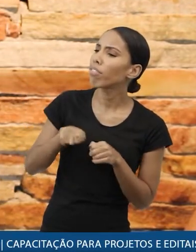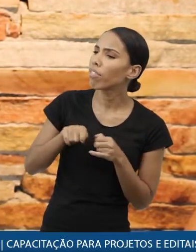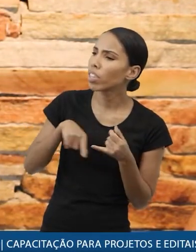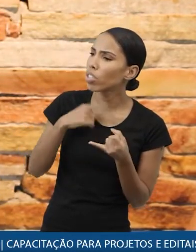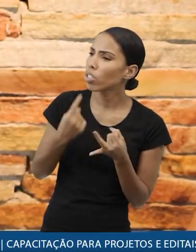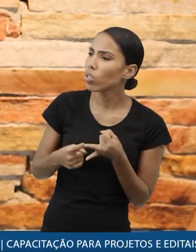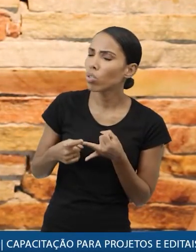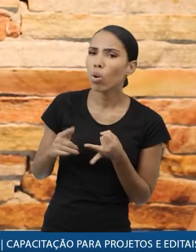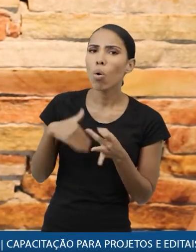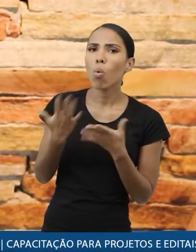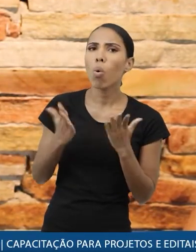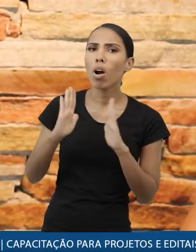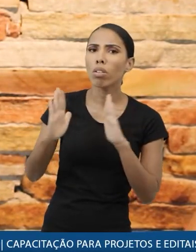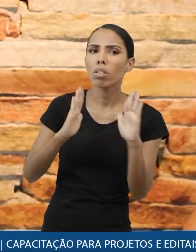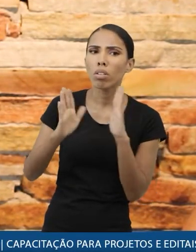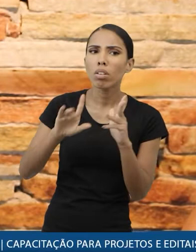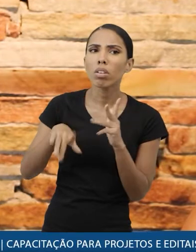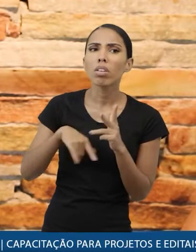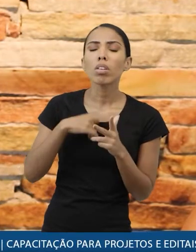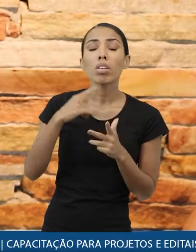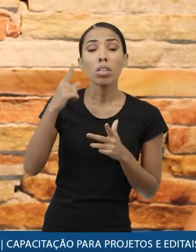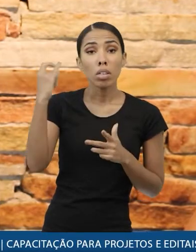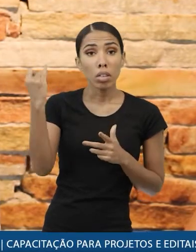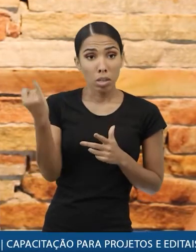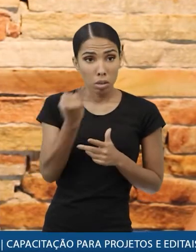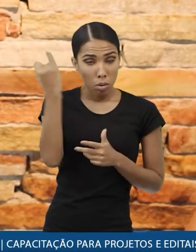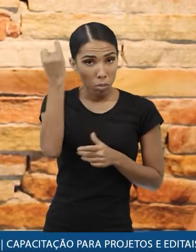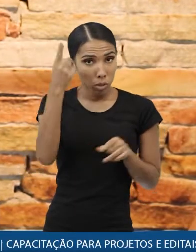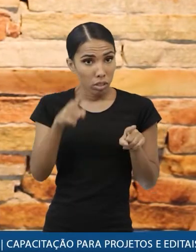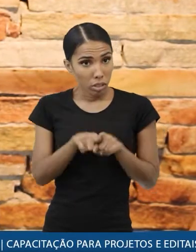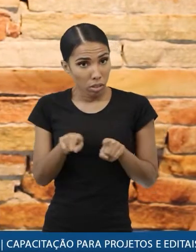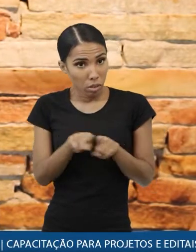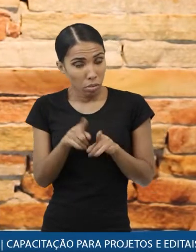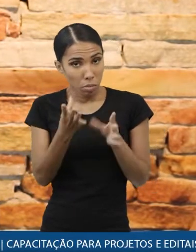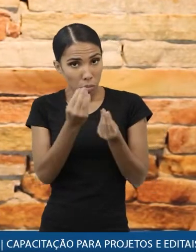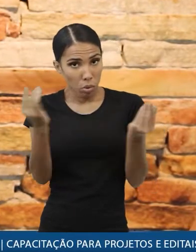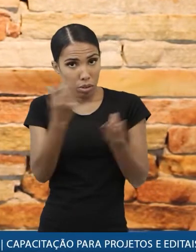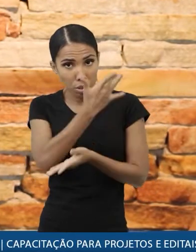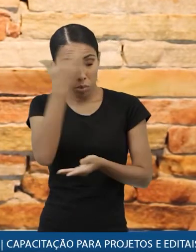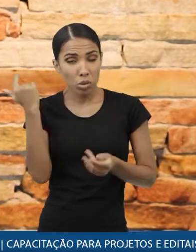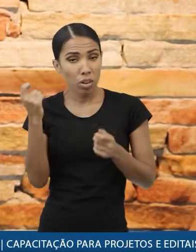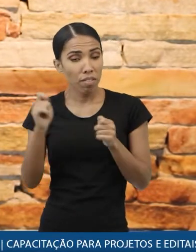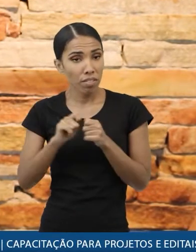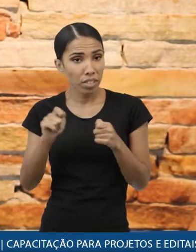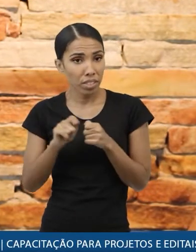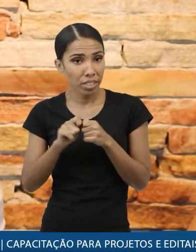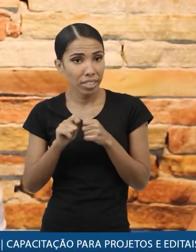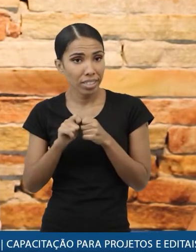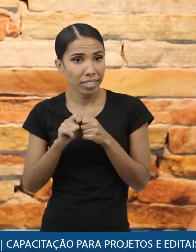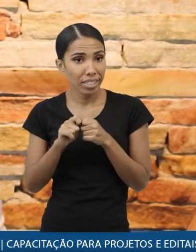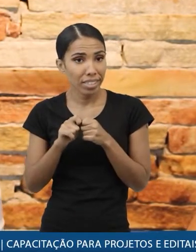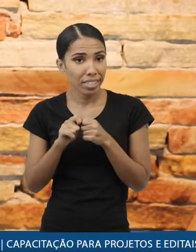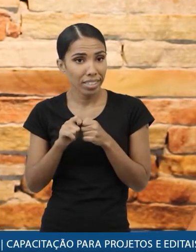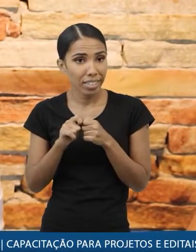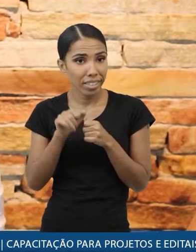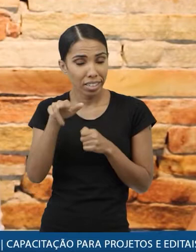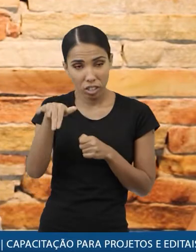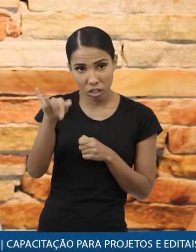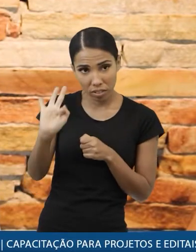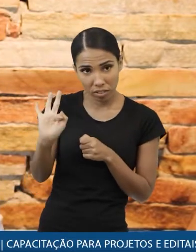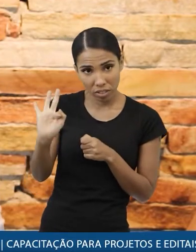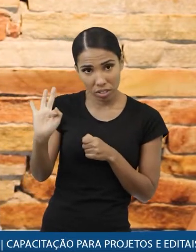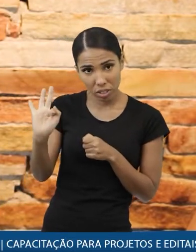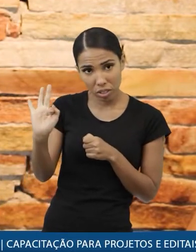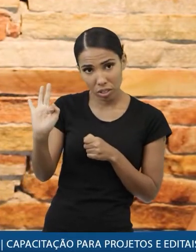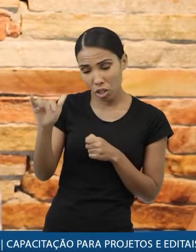fez esse serviço ou qual o período e outro ponto importantíssimo que muitas pessoas costumam fazer que é aquela história de você emitir a nota